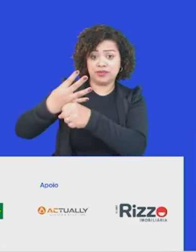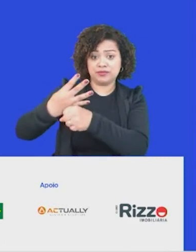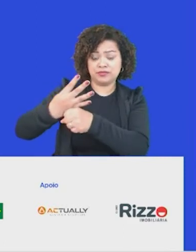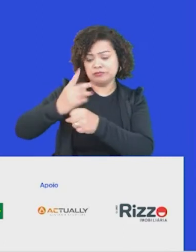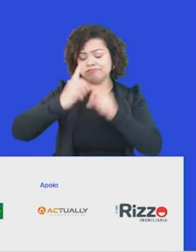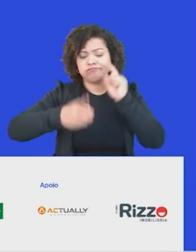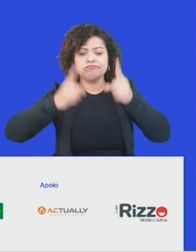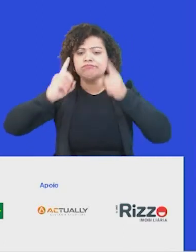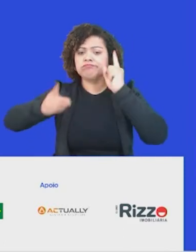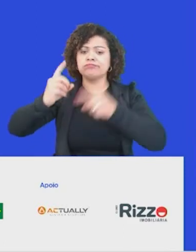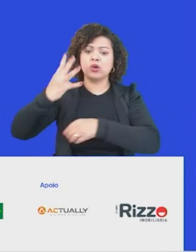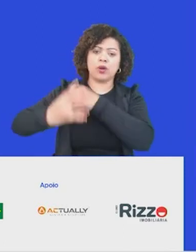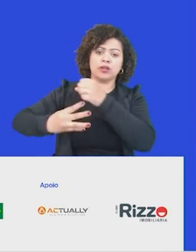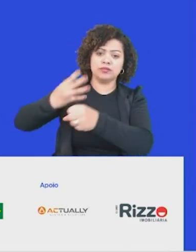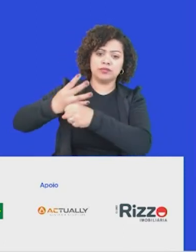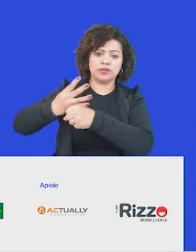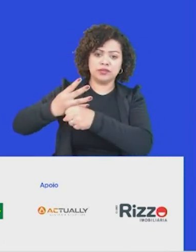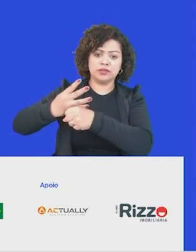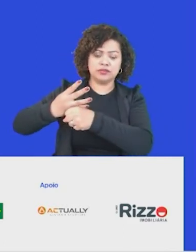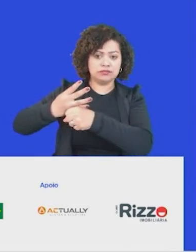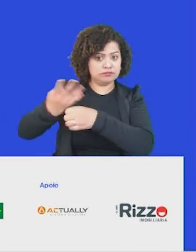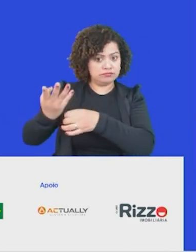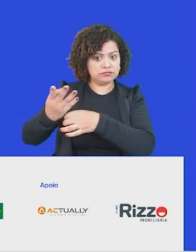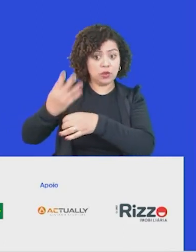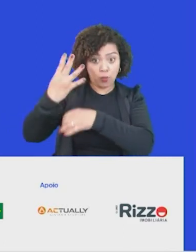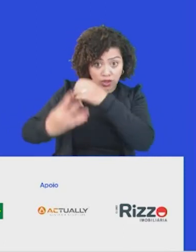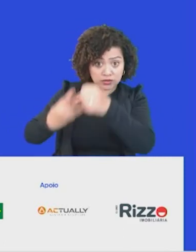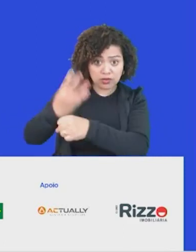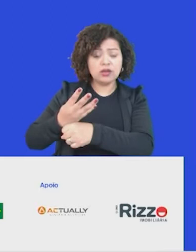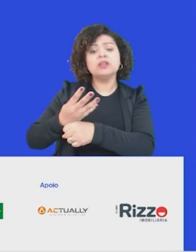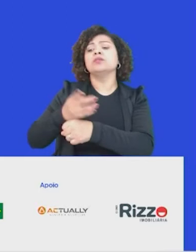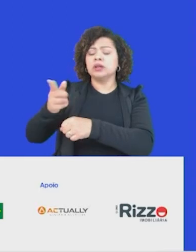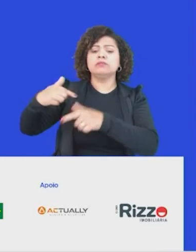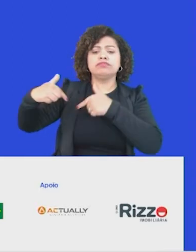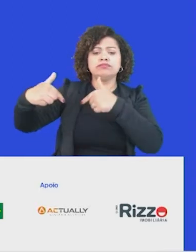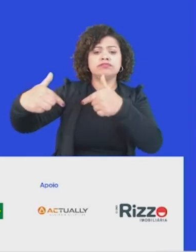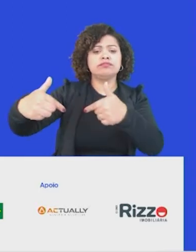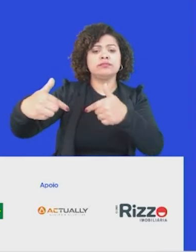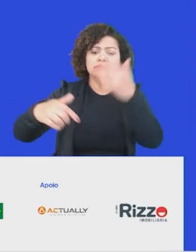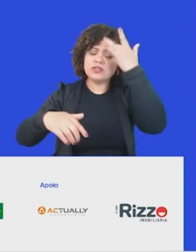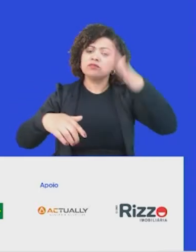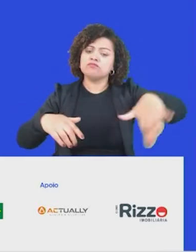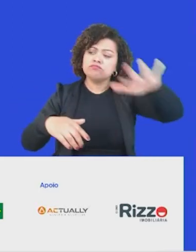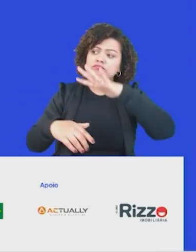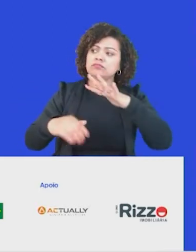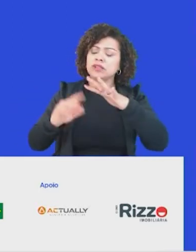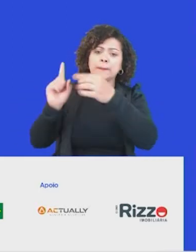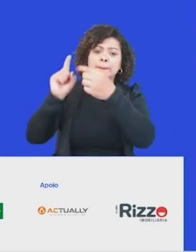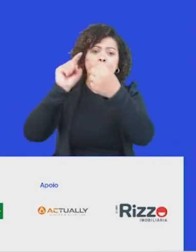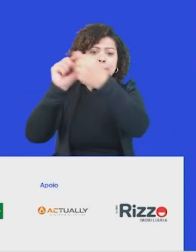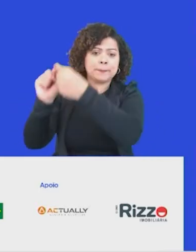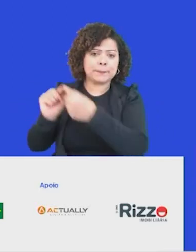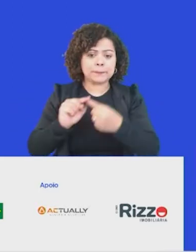que consegue, de fato, impactar, construir e contribuir para causas longevas como essas que nos convocam.